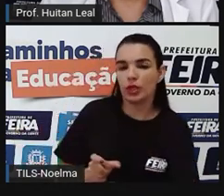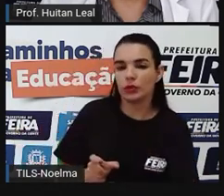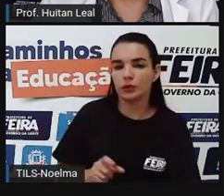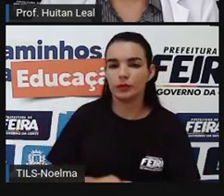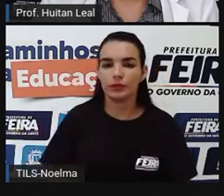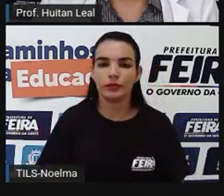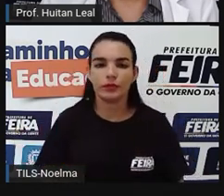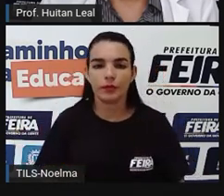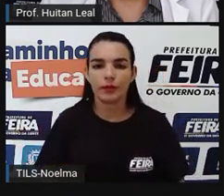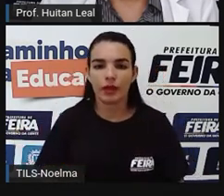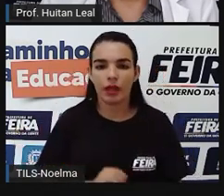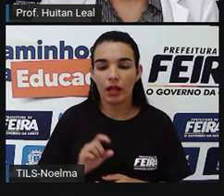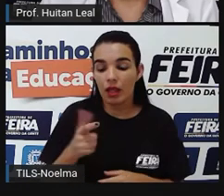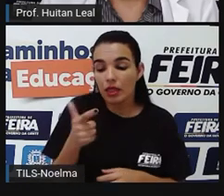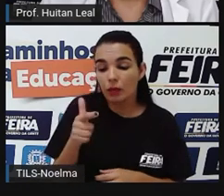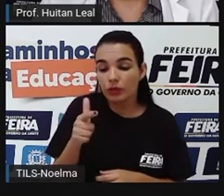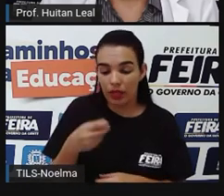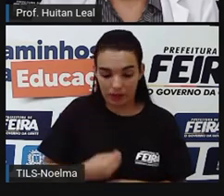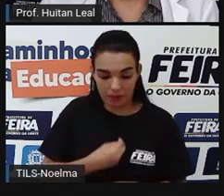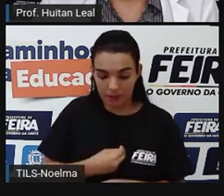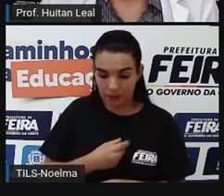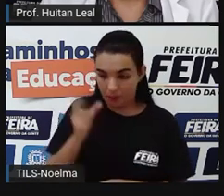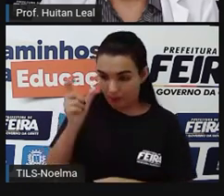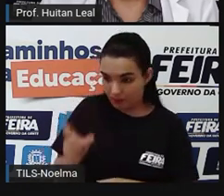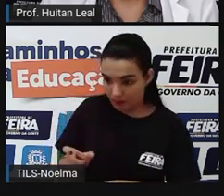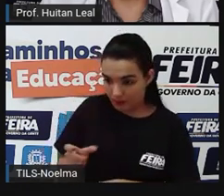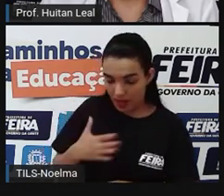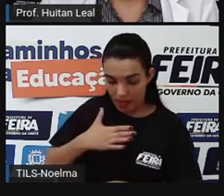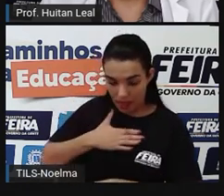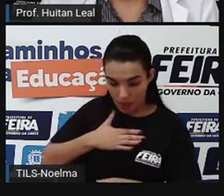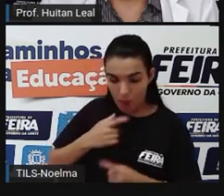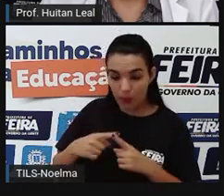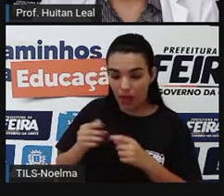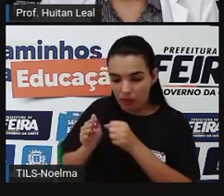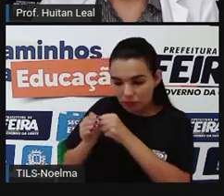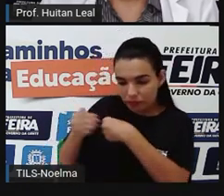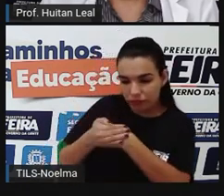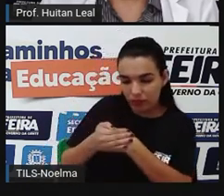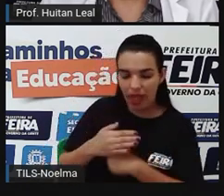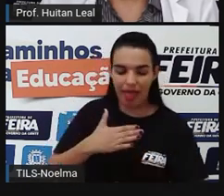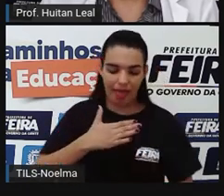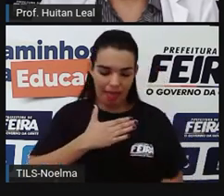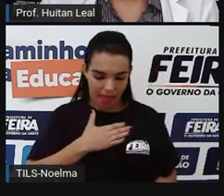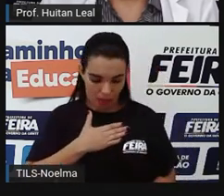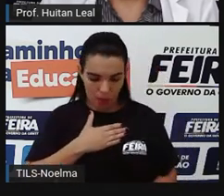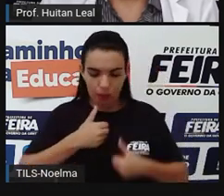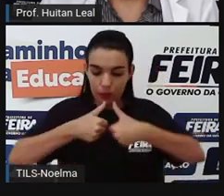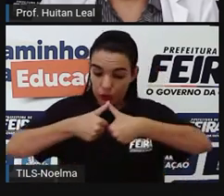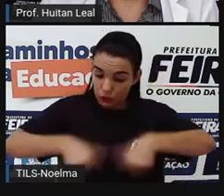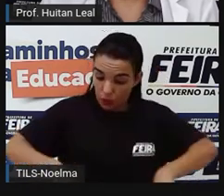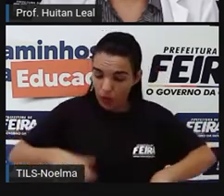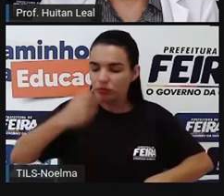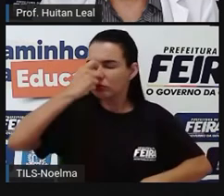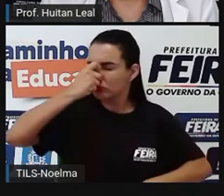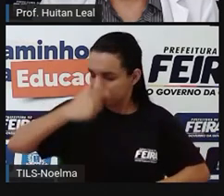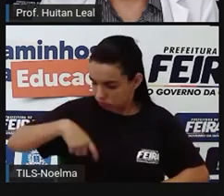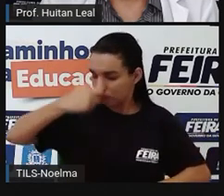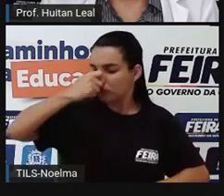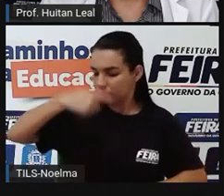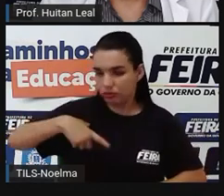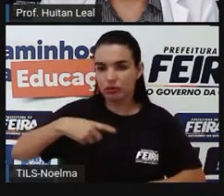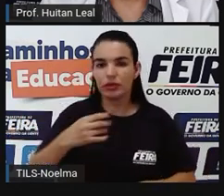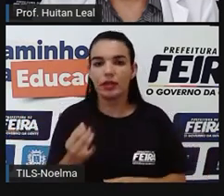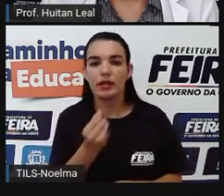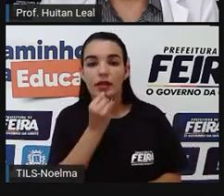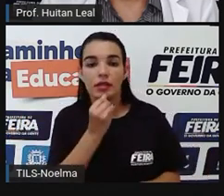E o sujeito aqui que não está presente, está oculto, sou eu. Eu estou resfriado. Como no exemplo a seguir. Eu continuo